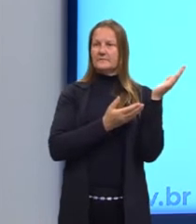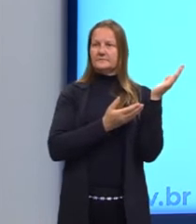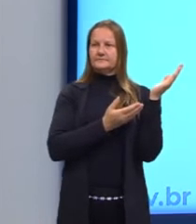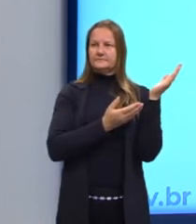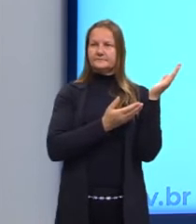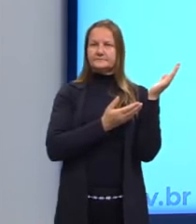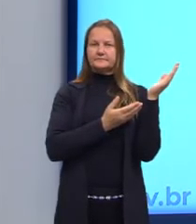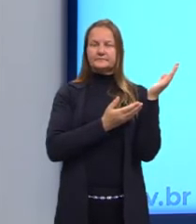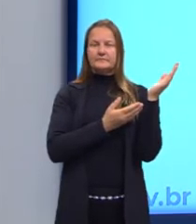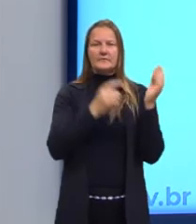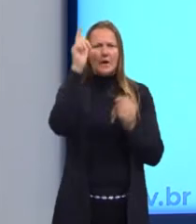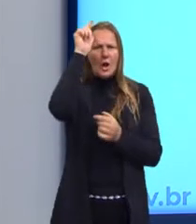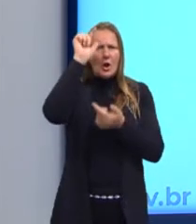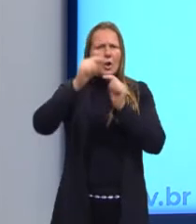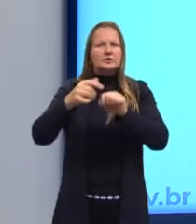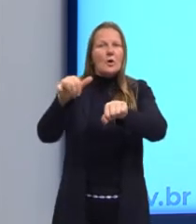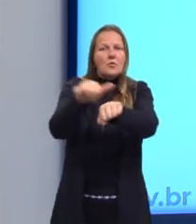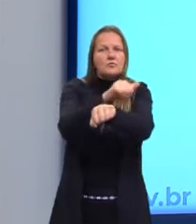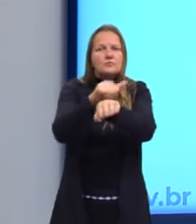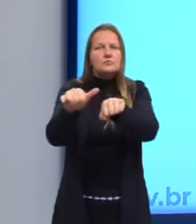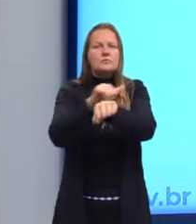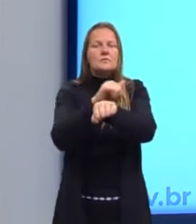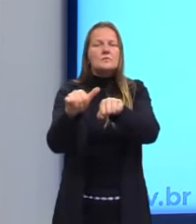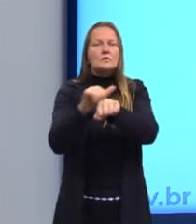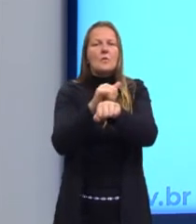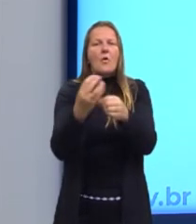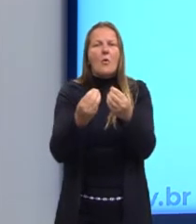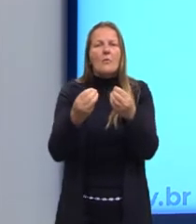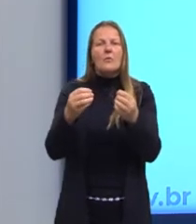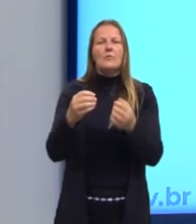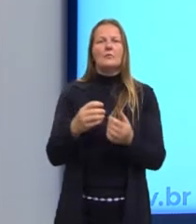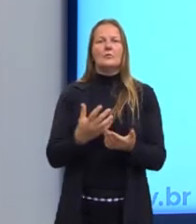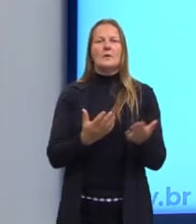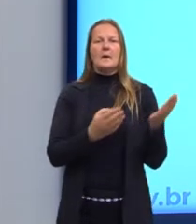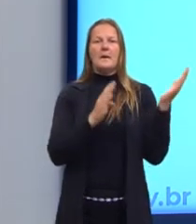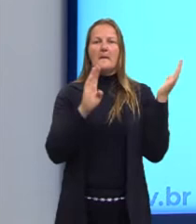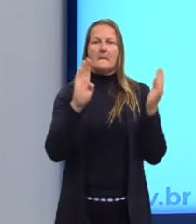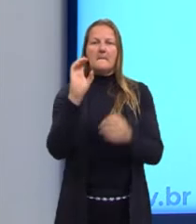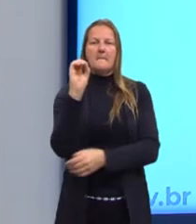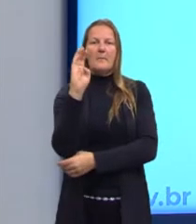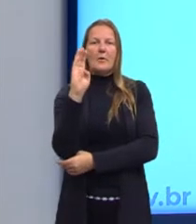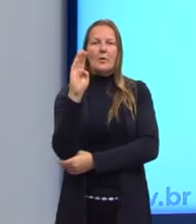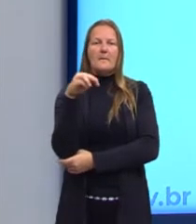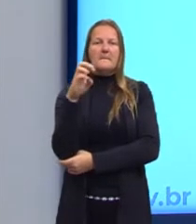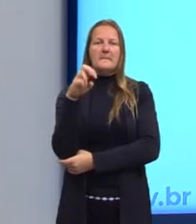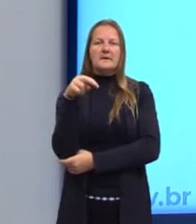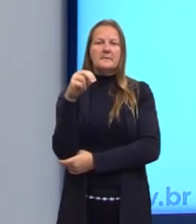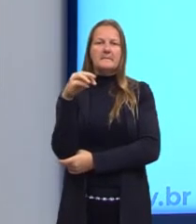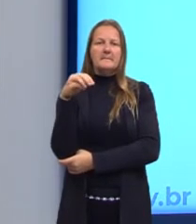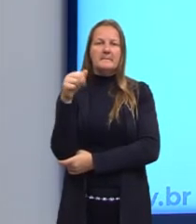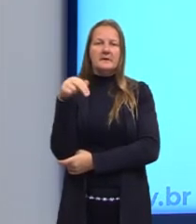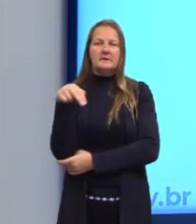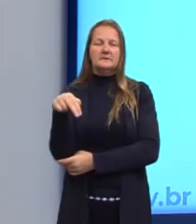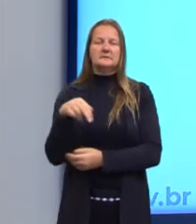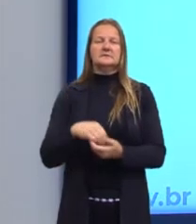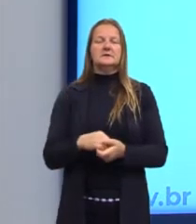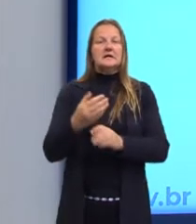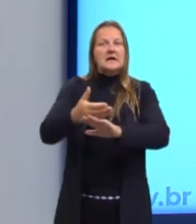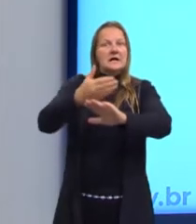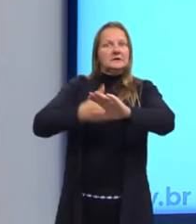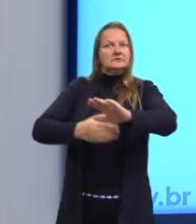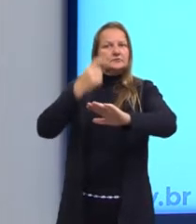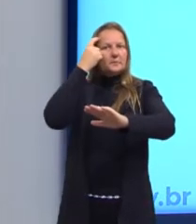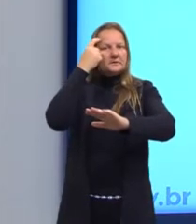instrumento, uma ferramenta, um órgano, uma forma de pensar, certo? Anterior ao pensamento.